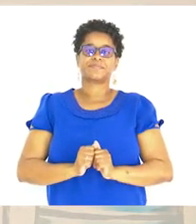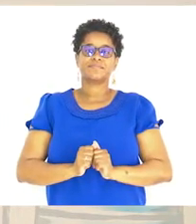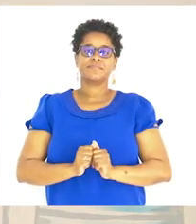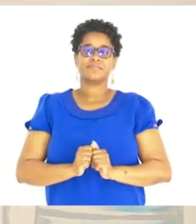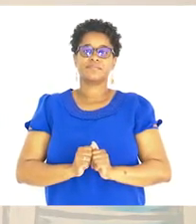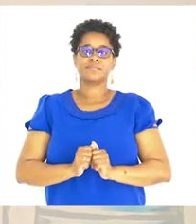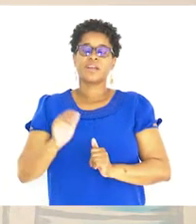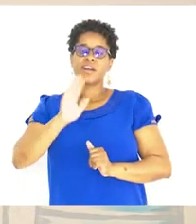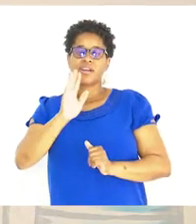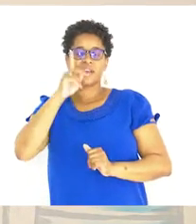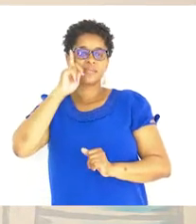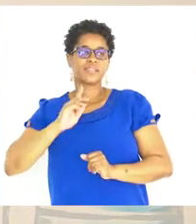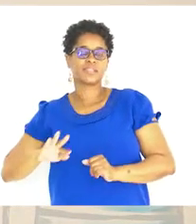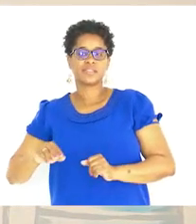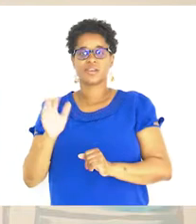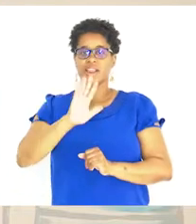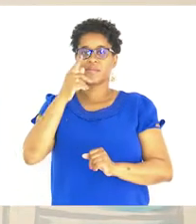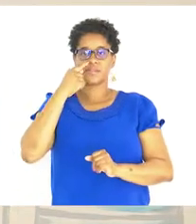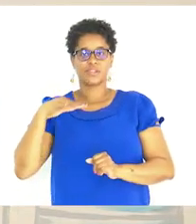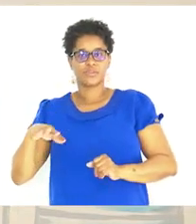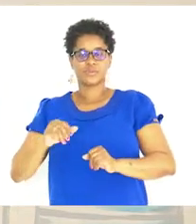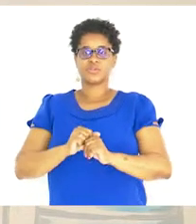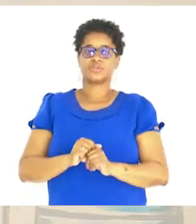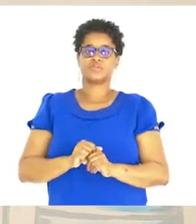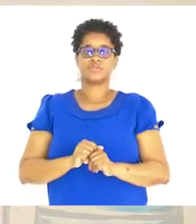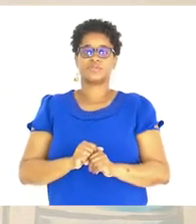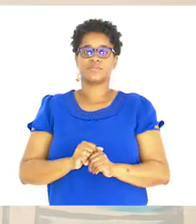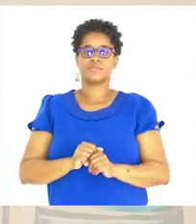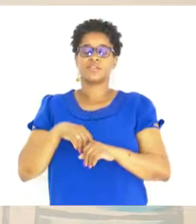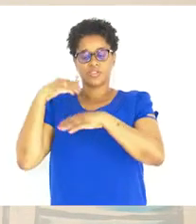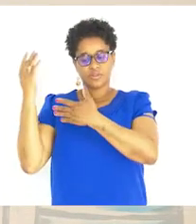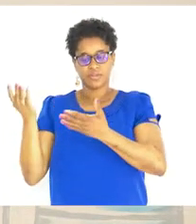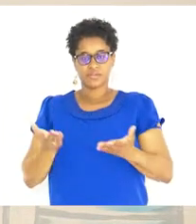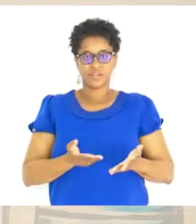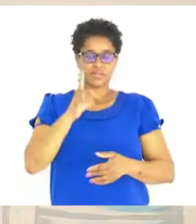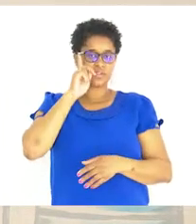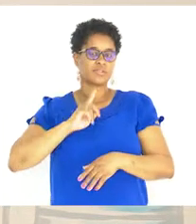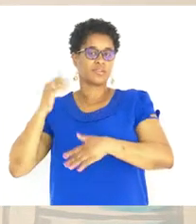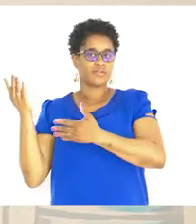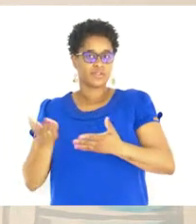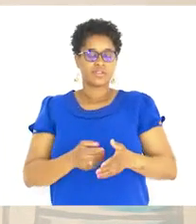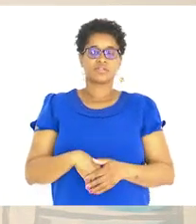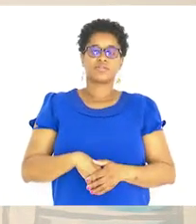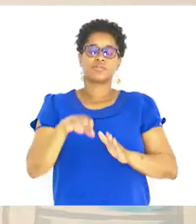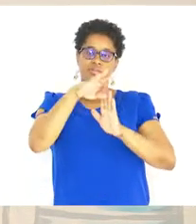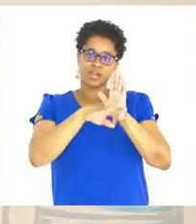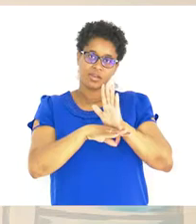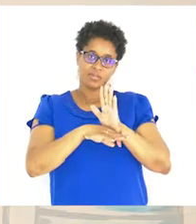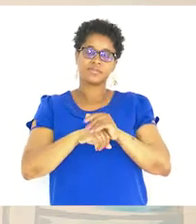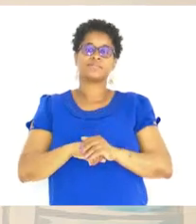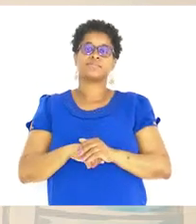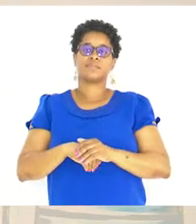Olá meninas, olá meninos Sejam bem-vindos e bem-vindas ao